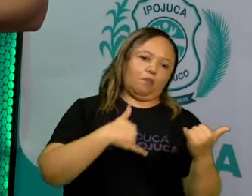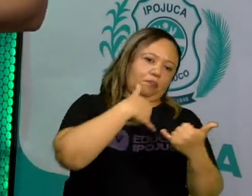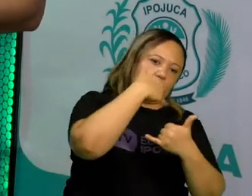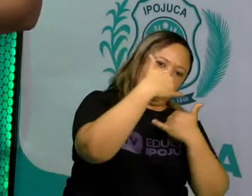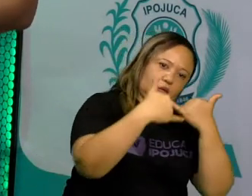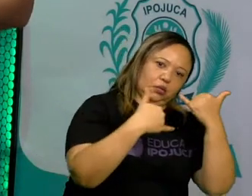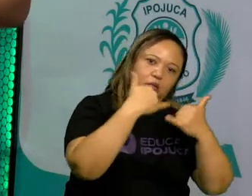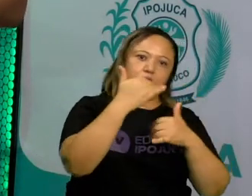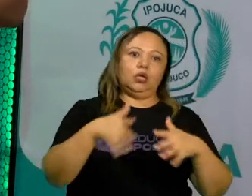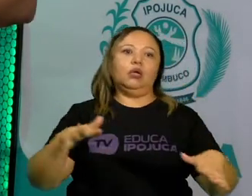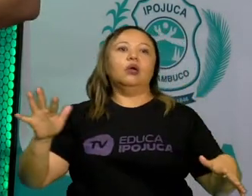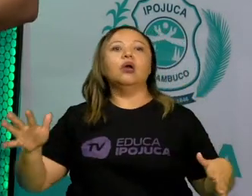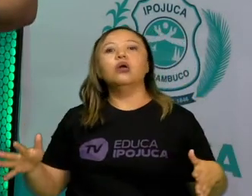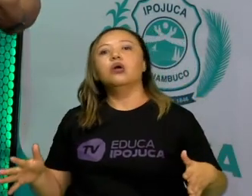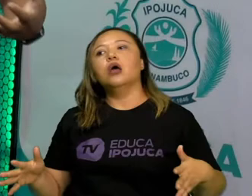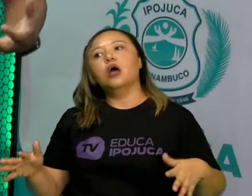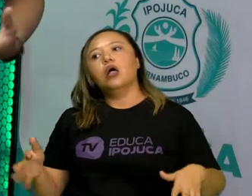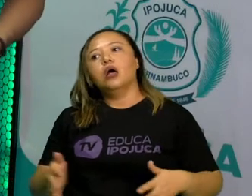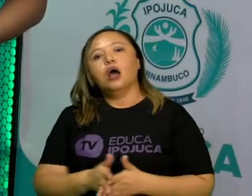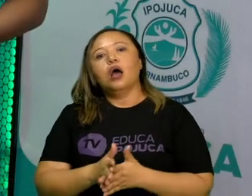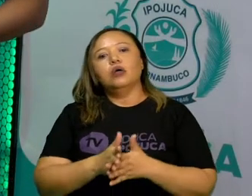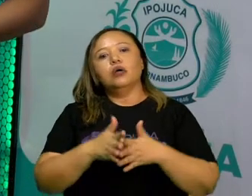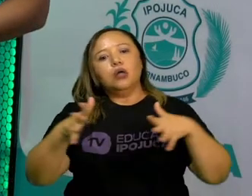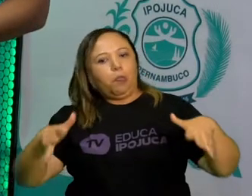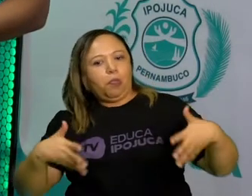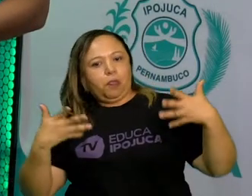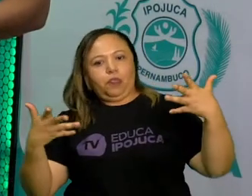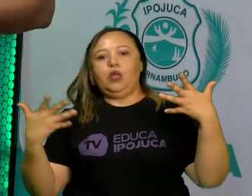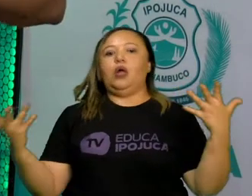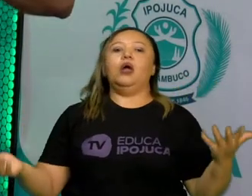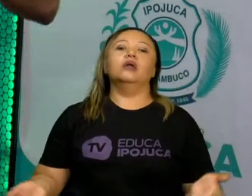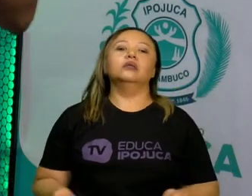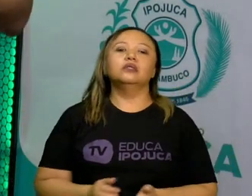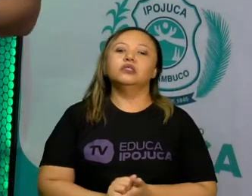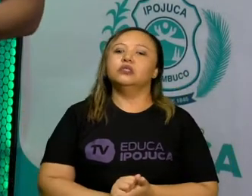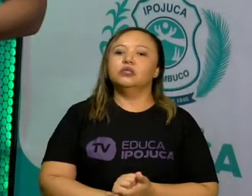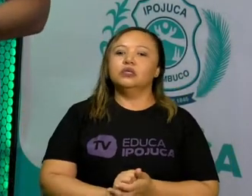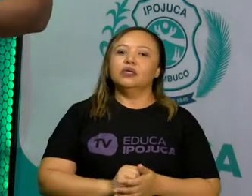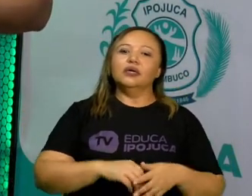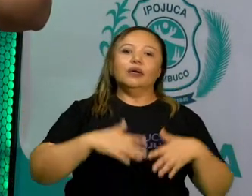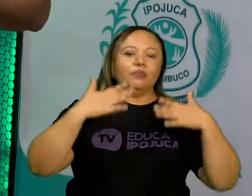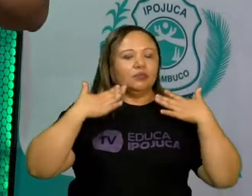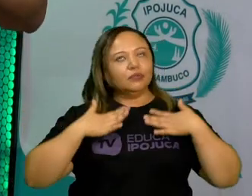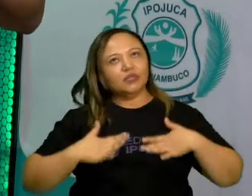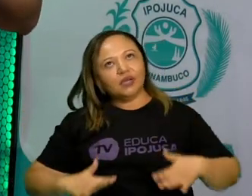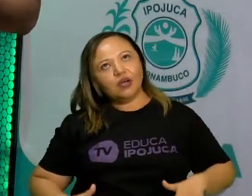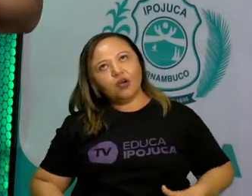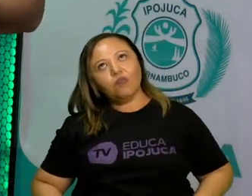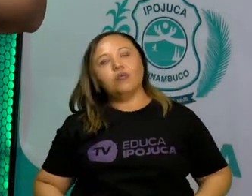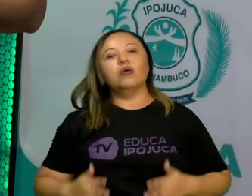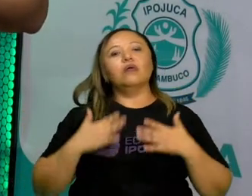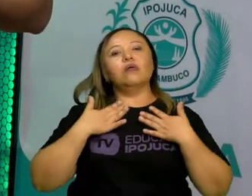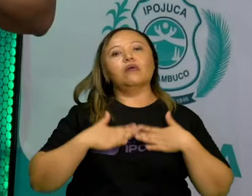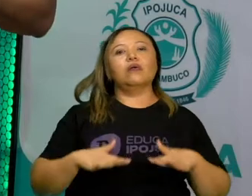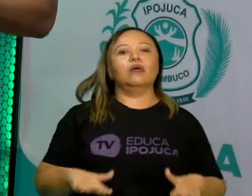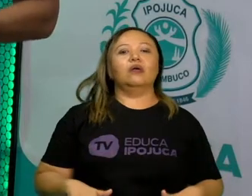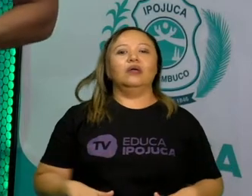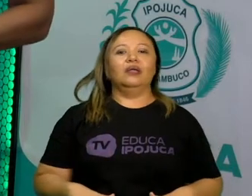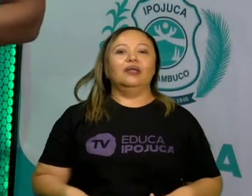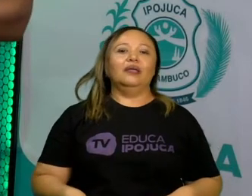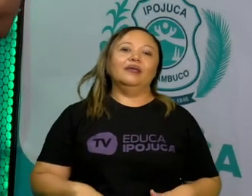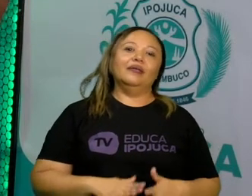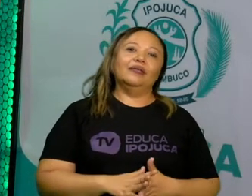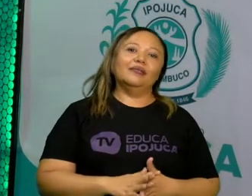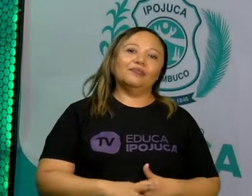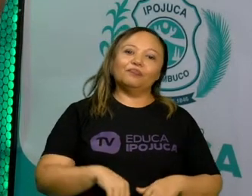atividade que vai fornecer o relaxamento, vai fornecer que a